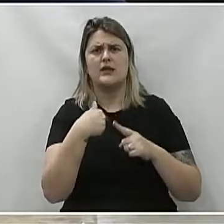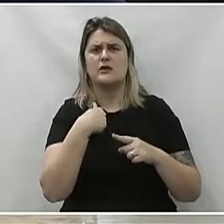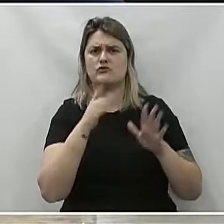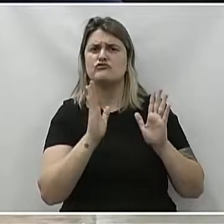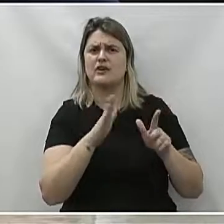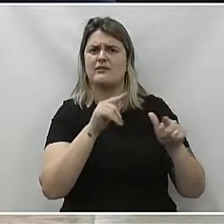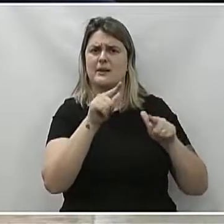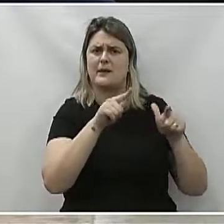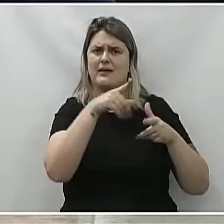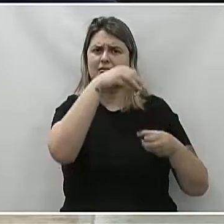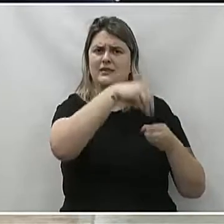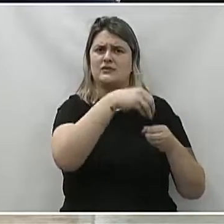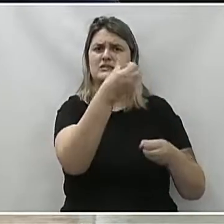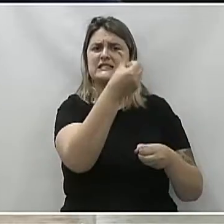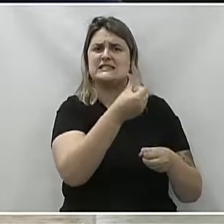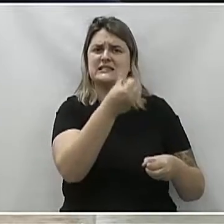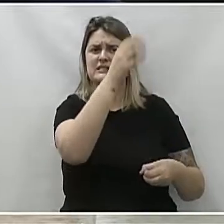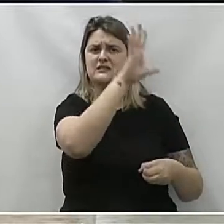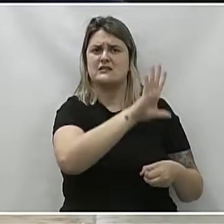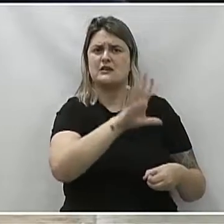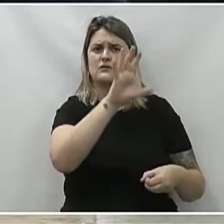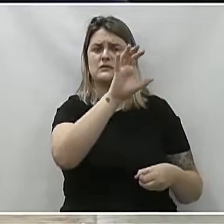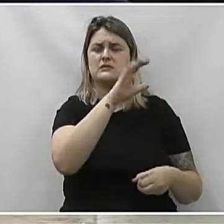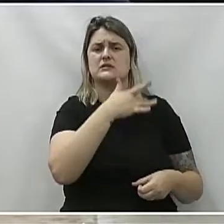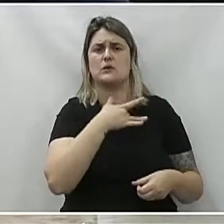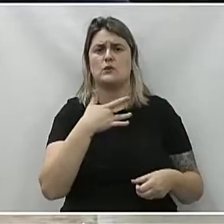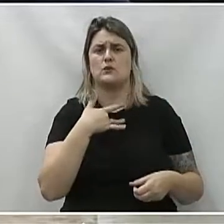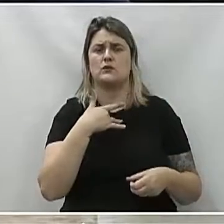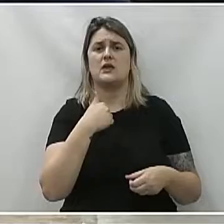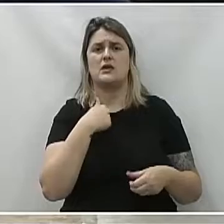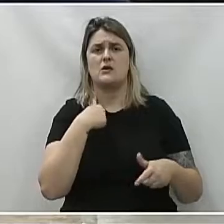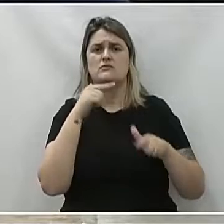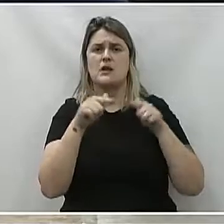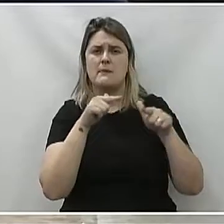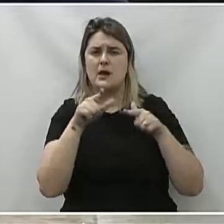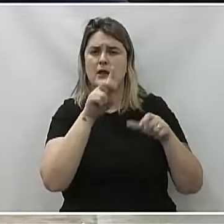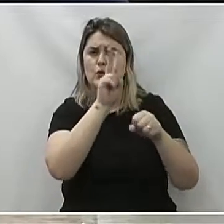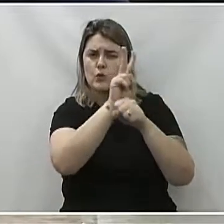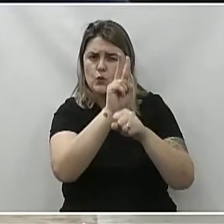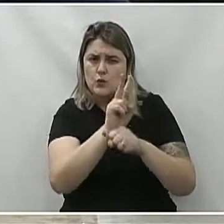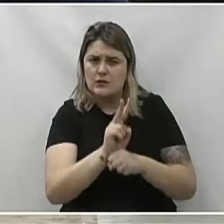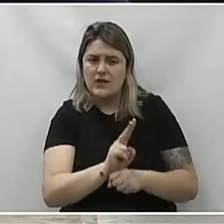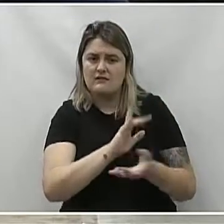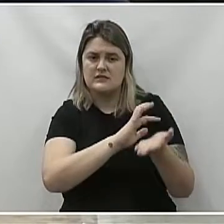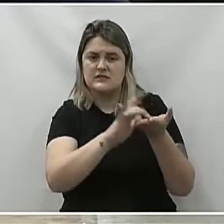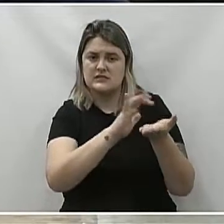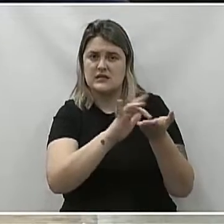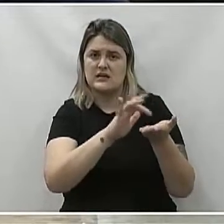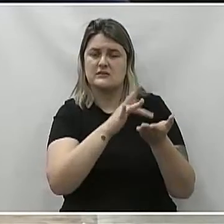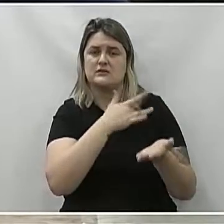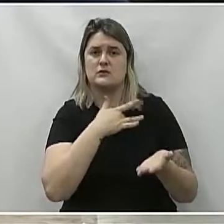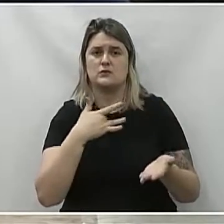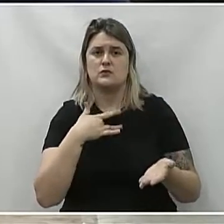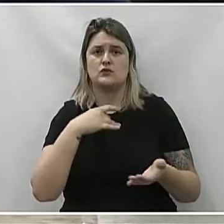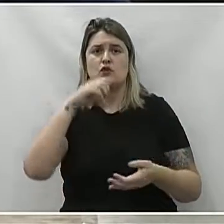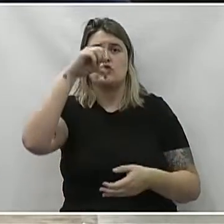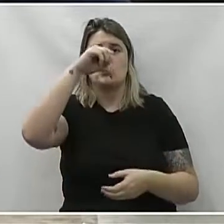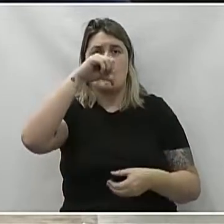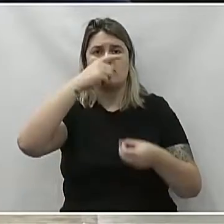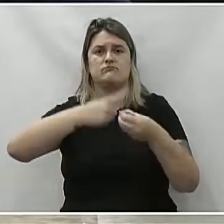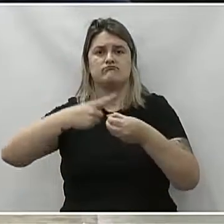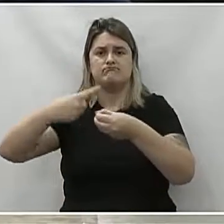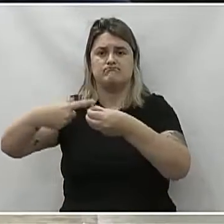trabalhei dentro da Sexta Regional de Saúde, e eu trabalhei na pasta que cuidava de todos os secretários municipais de saúde dos nove